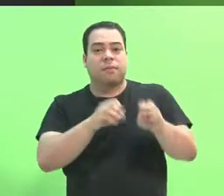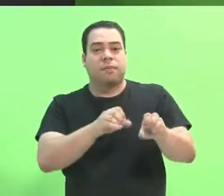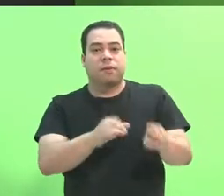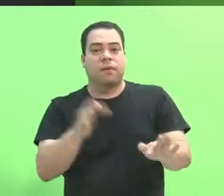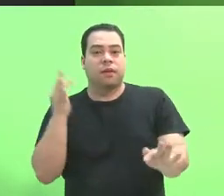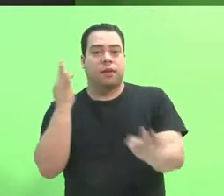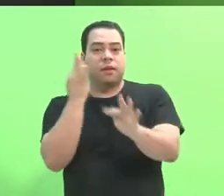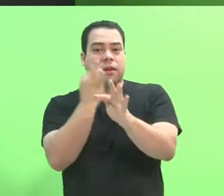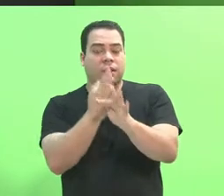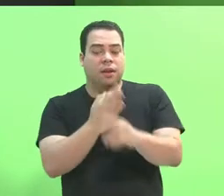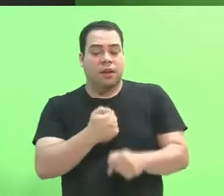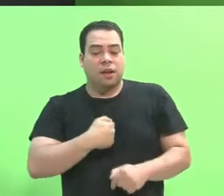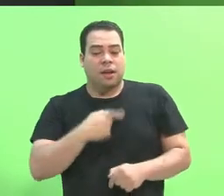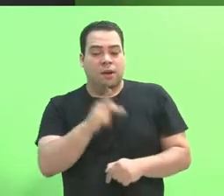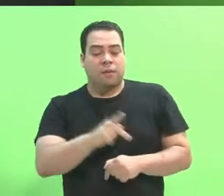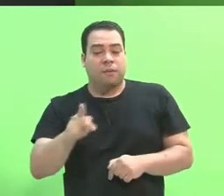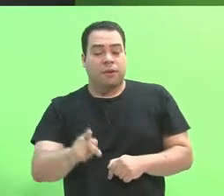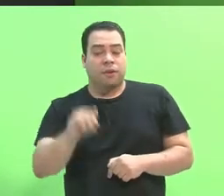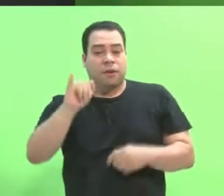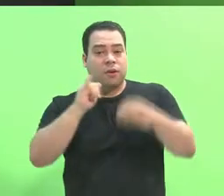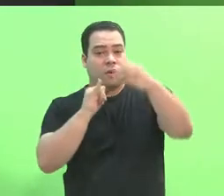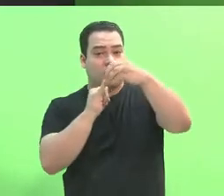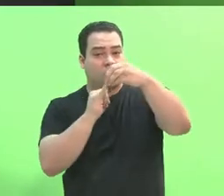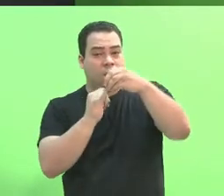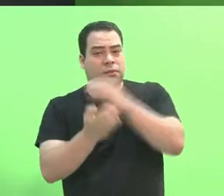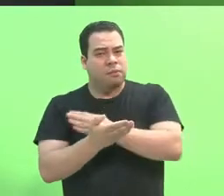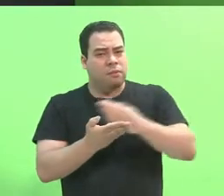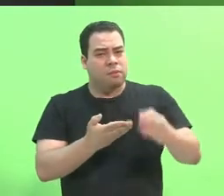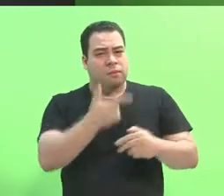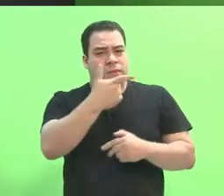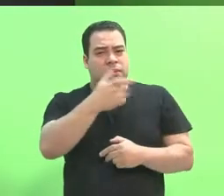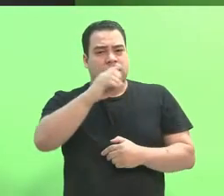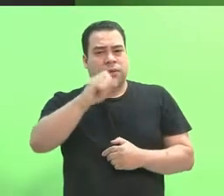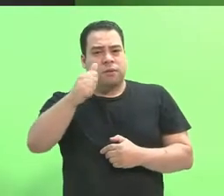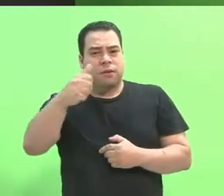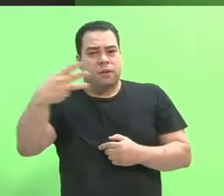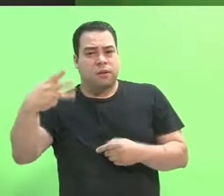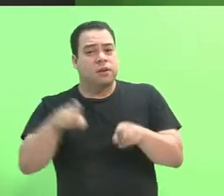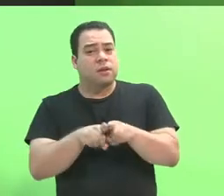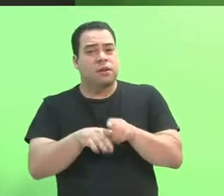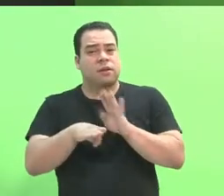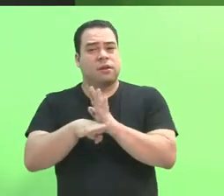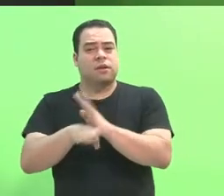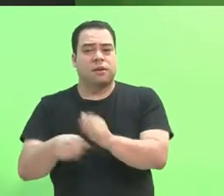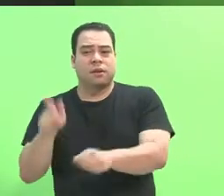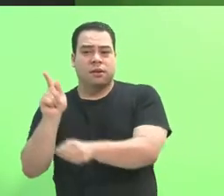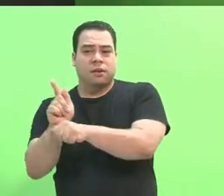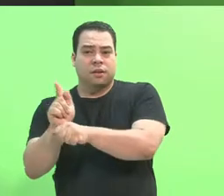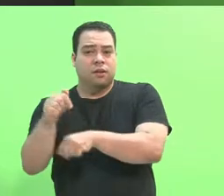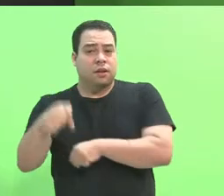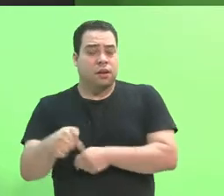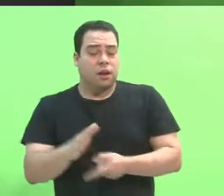do IFNMG desde 2013, onde também tenho contribuído com a gestão da instituição. Antes disso, eu tive a